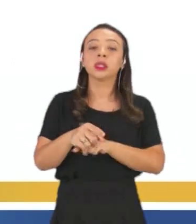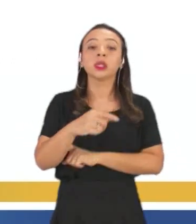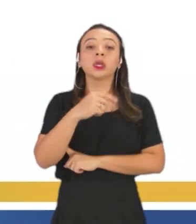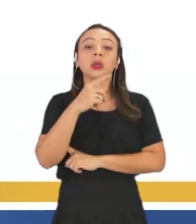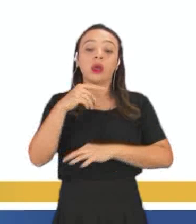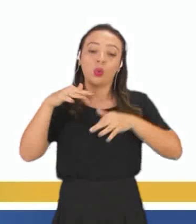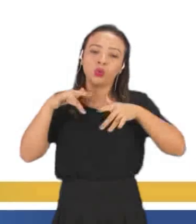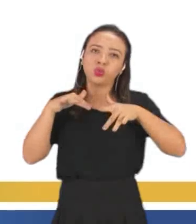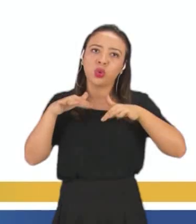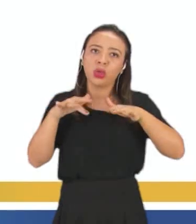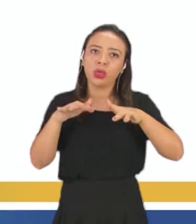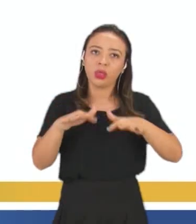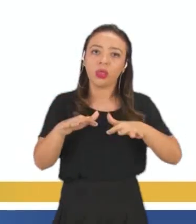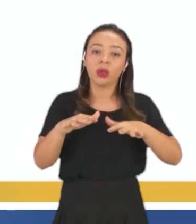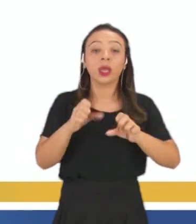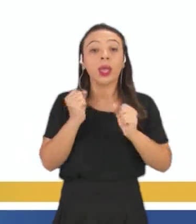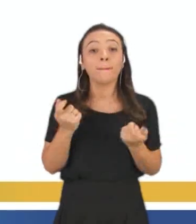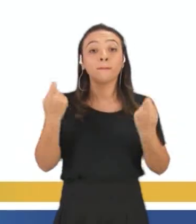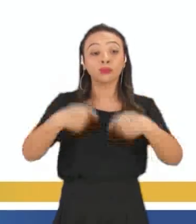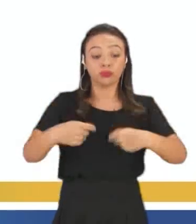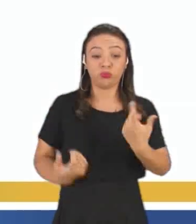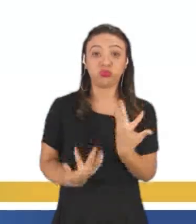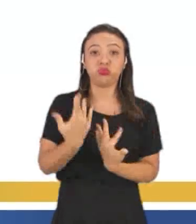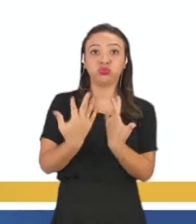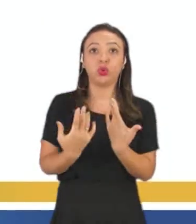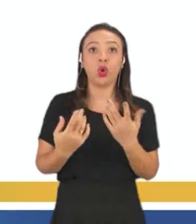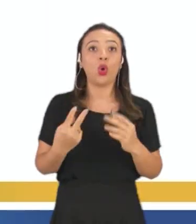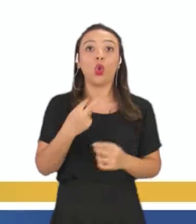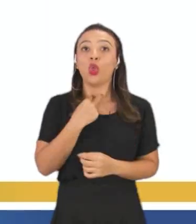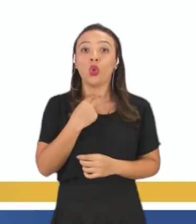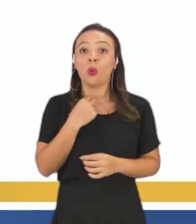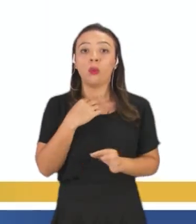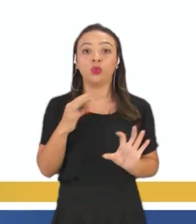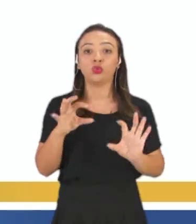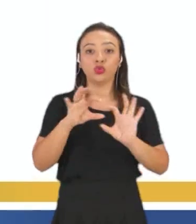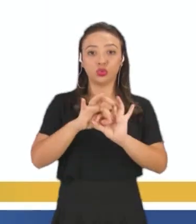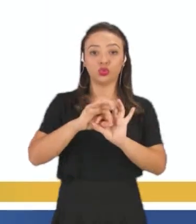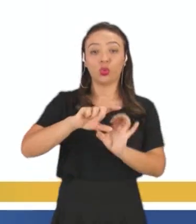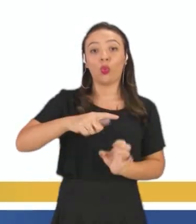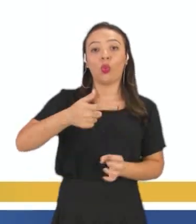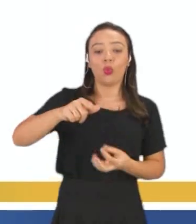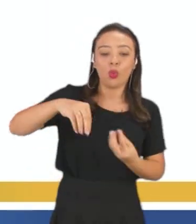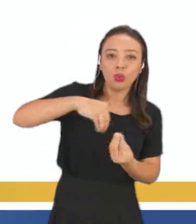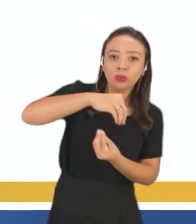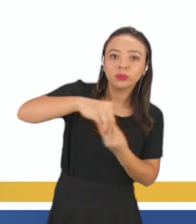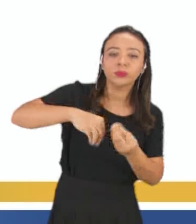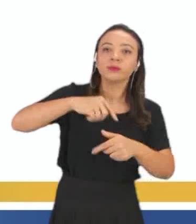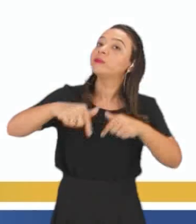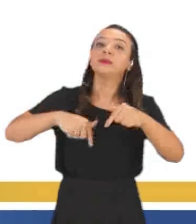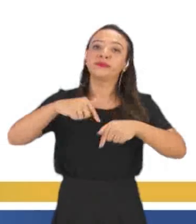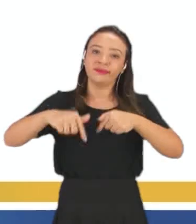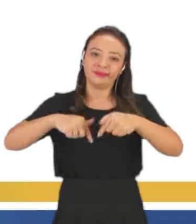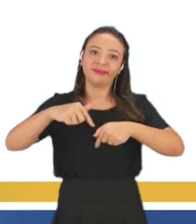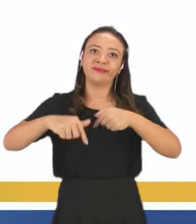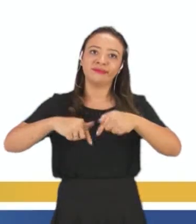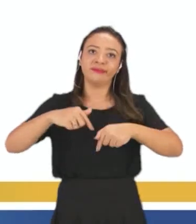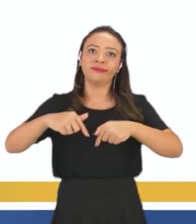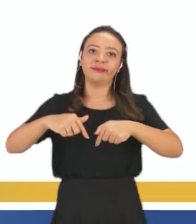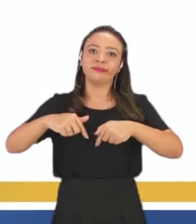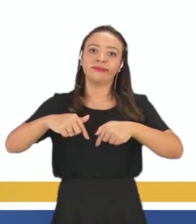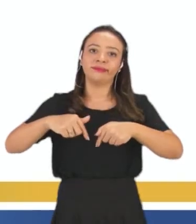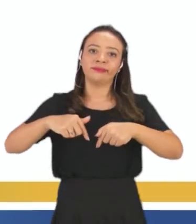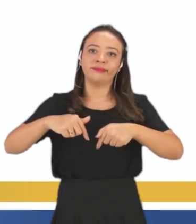líquidos inflamáveis, não podem ficar próximos de nitrato de amônio, ácido crômico, ácido nítrico,